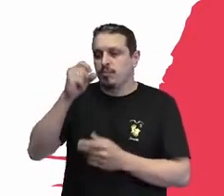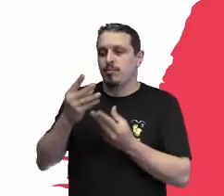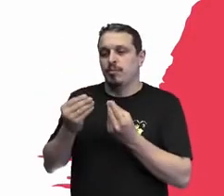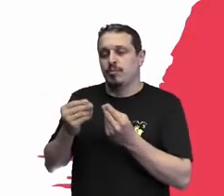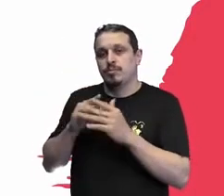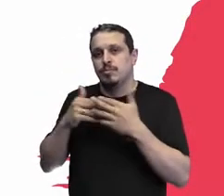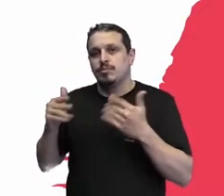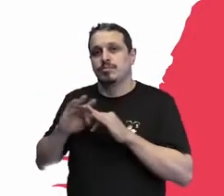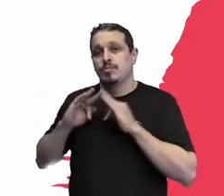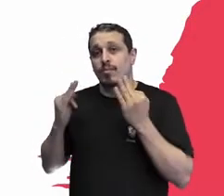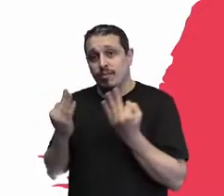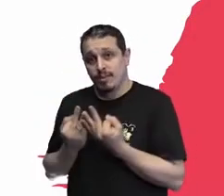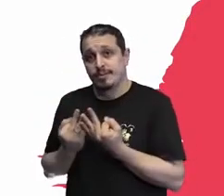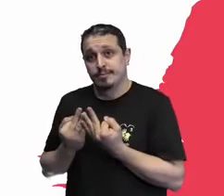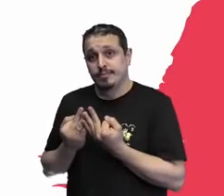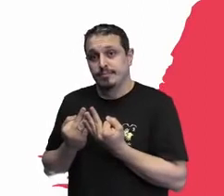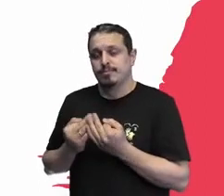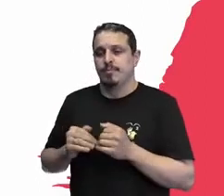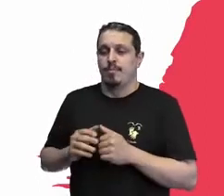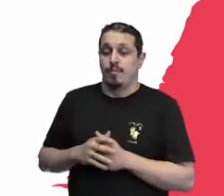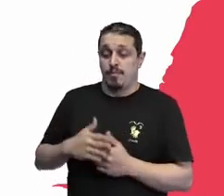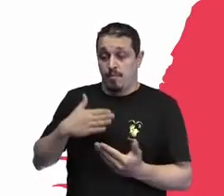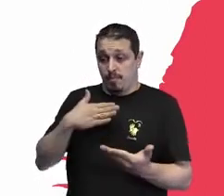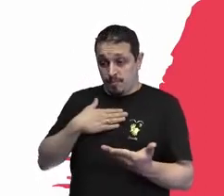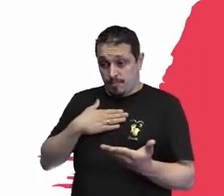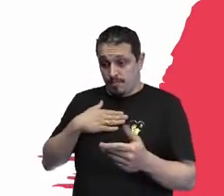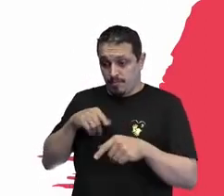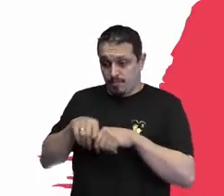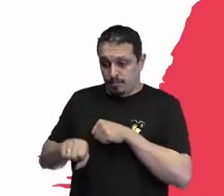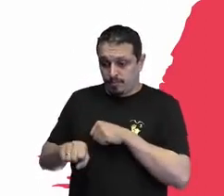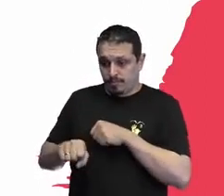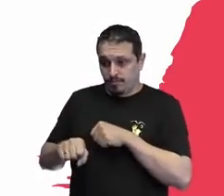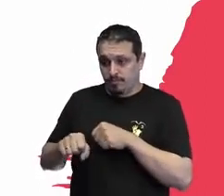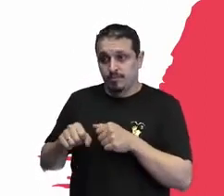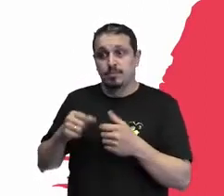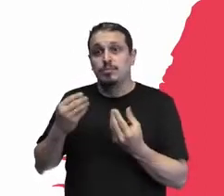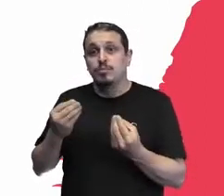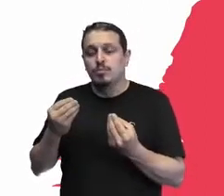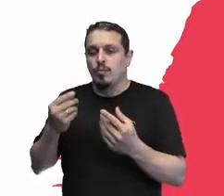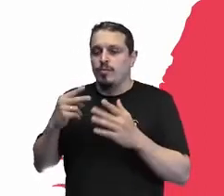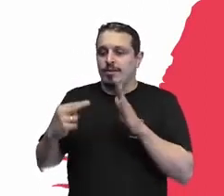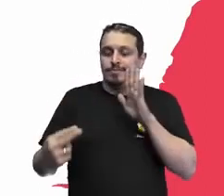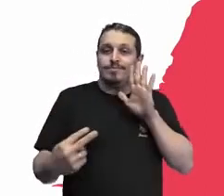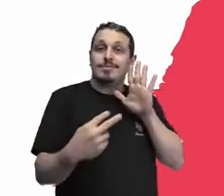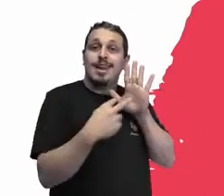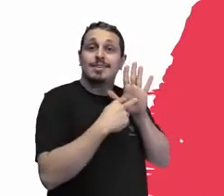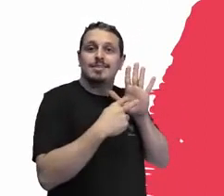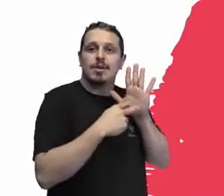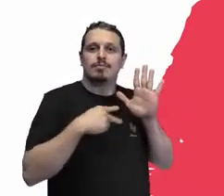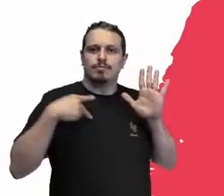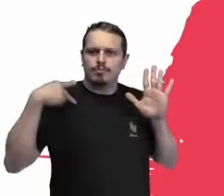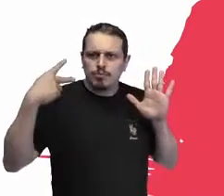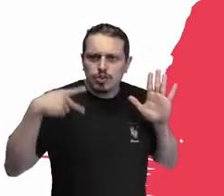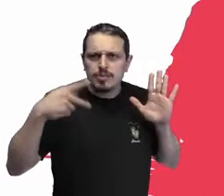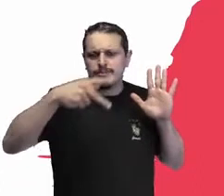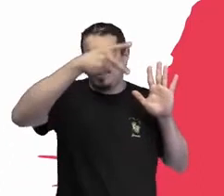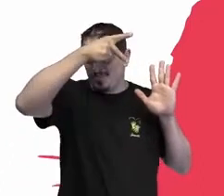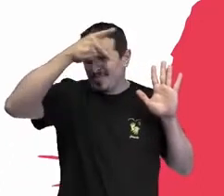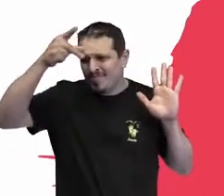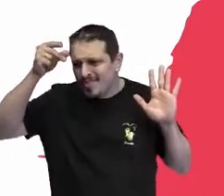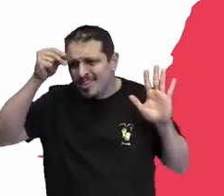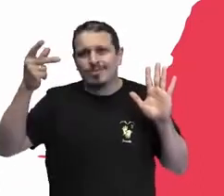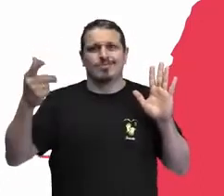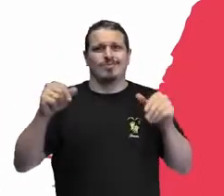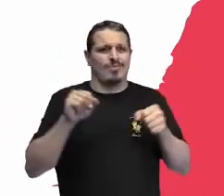e, por força da minha formação, muito atenta com a questão da política pública. Nós nascemos com a intenção de levar